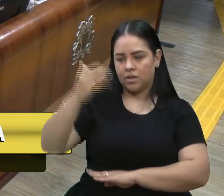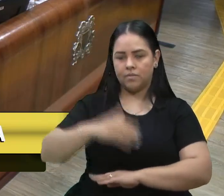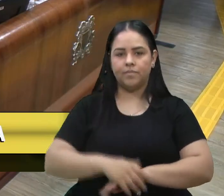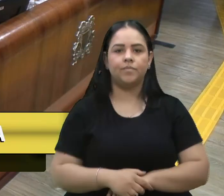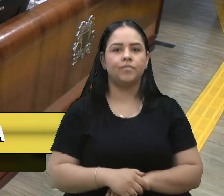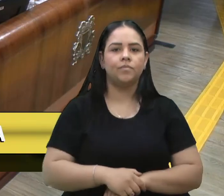Valim.